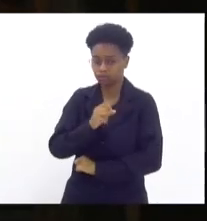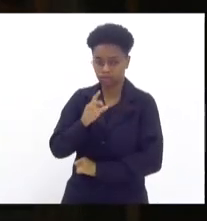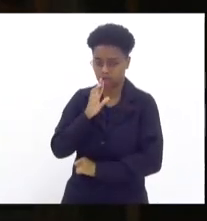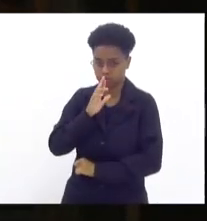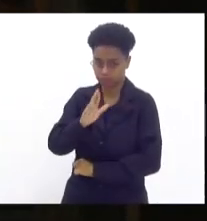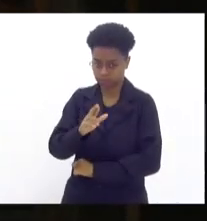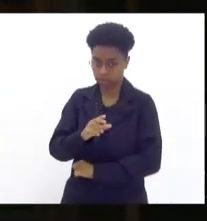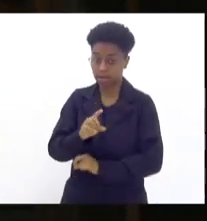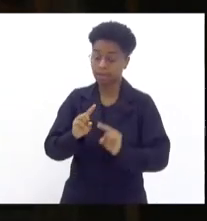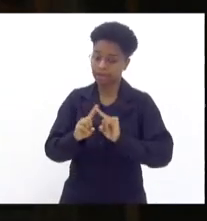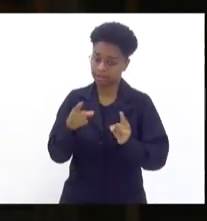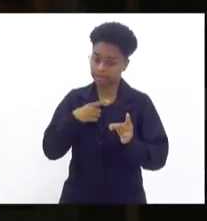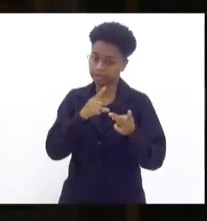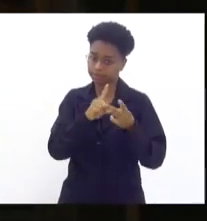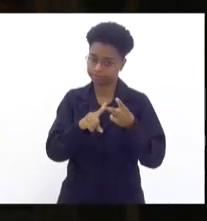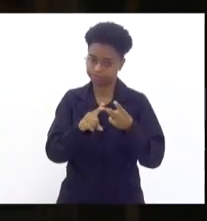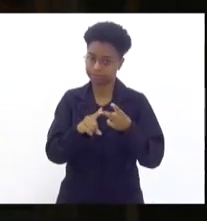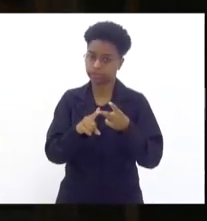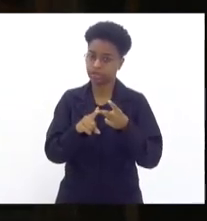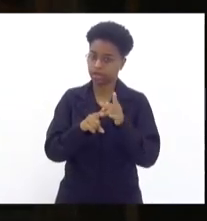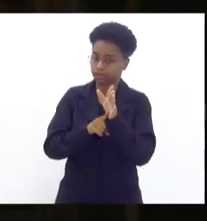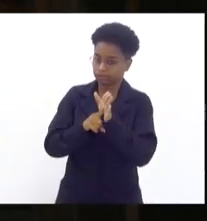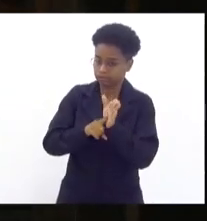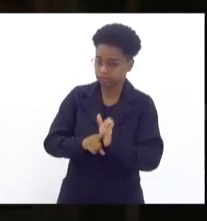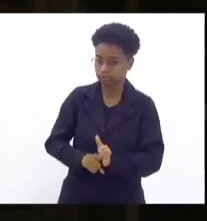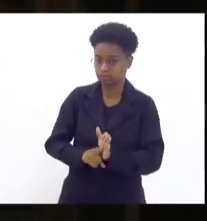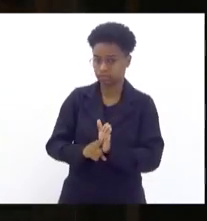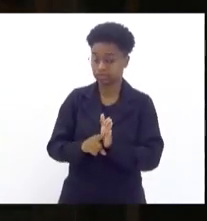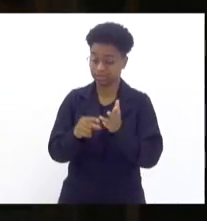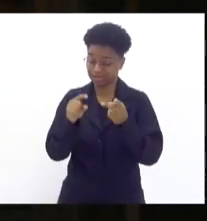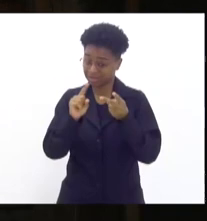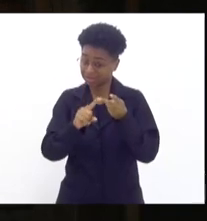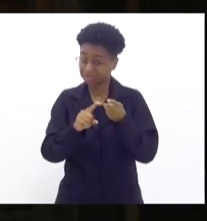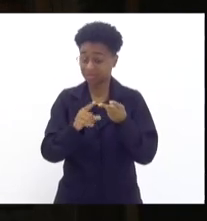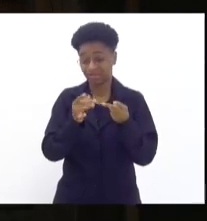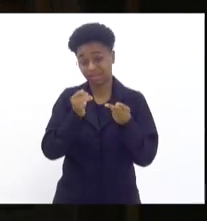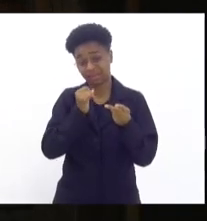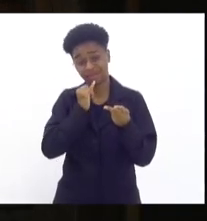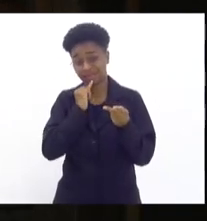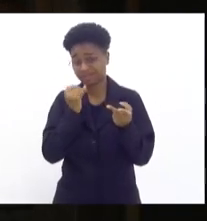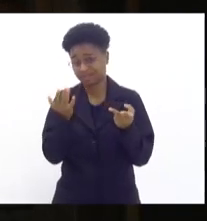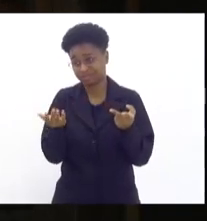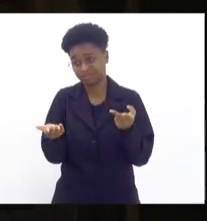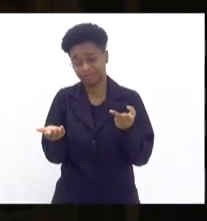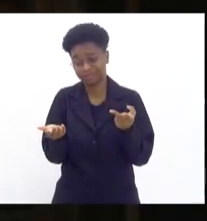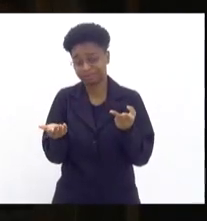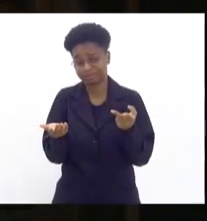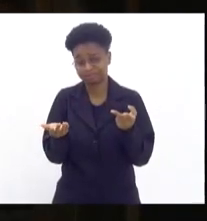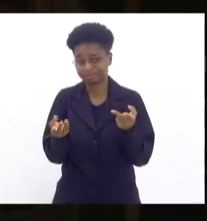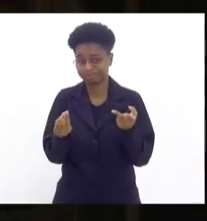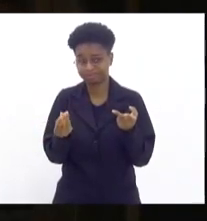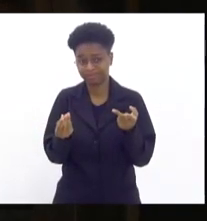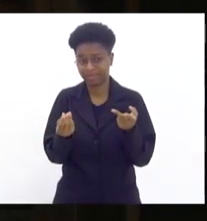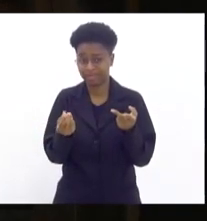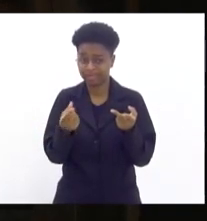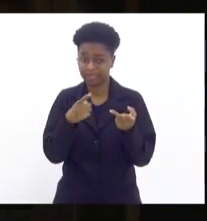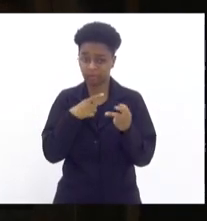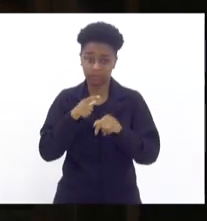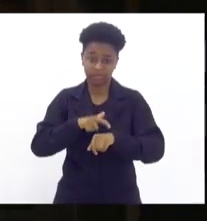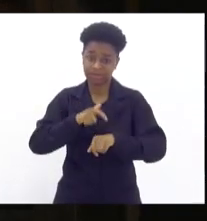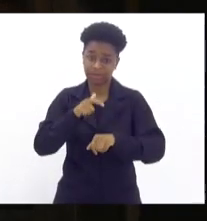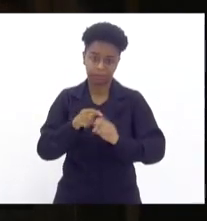mas existem as investigações e a investigação infelizmente ela tem um tempo dela